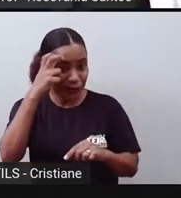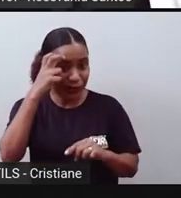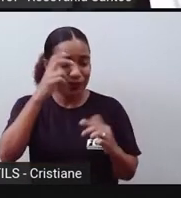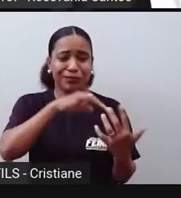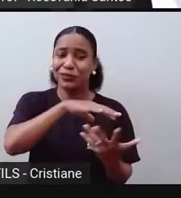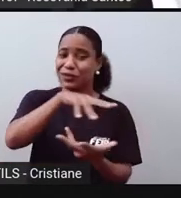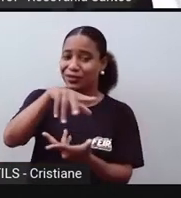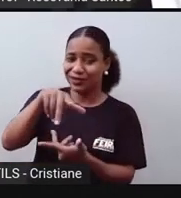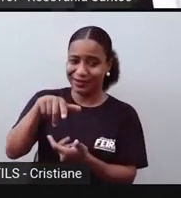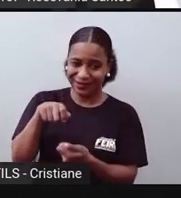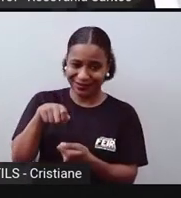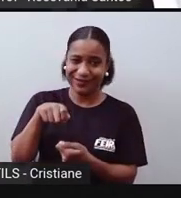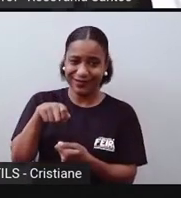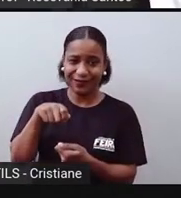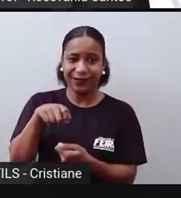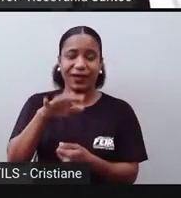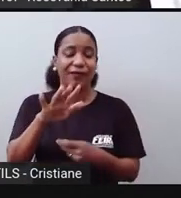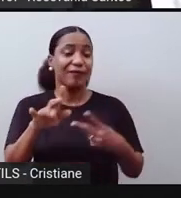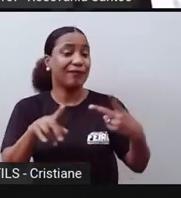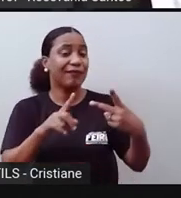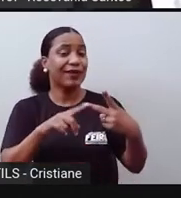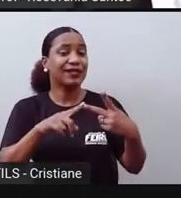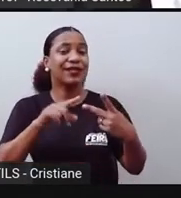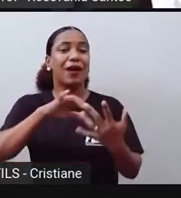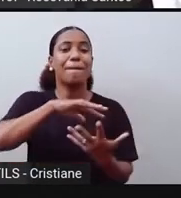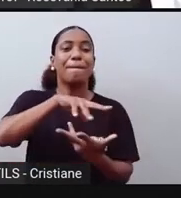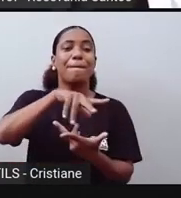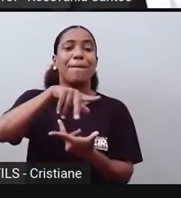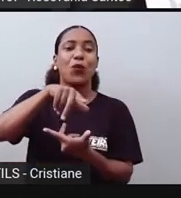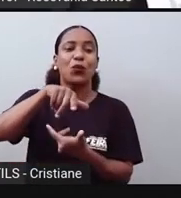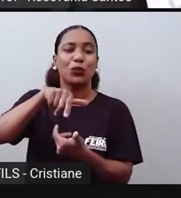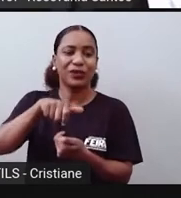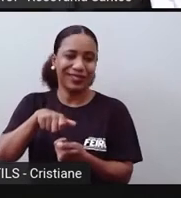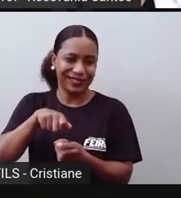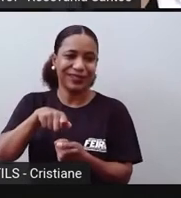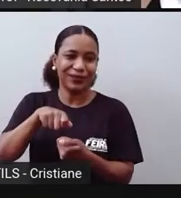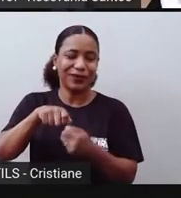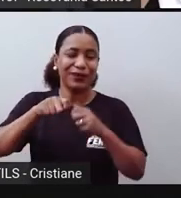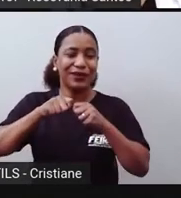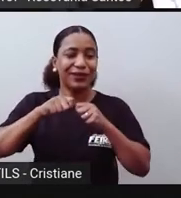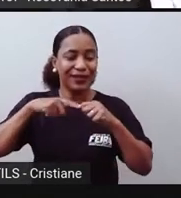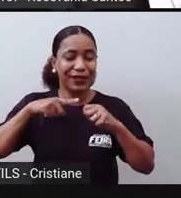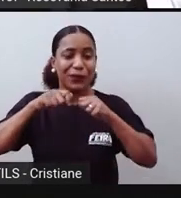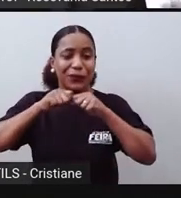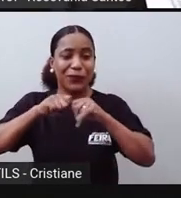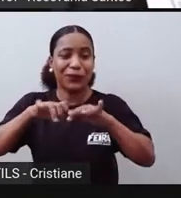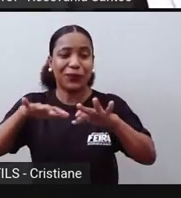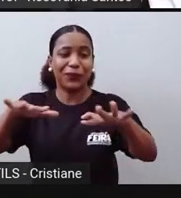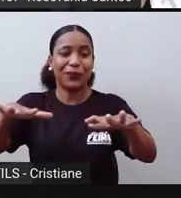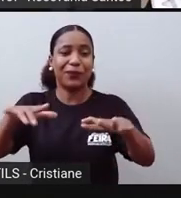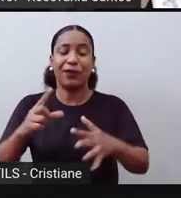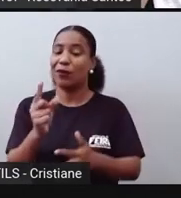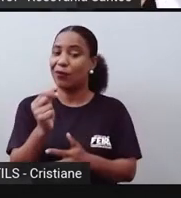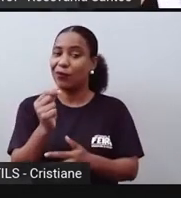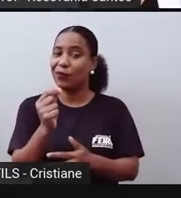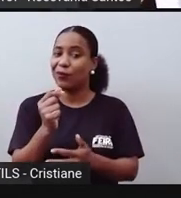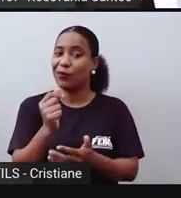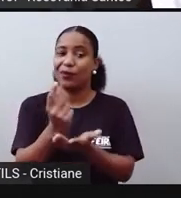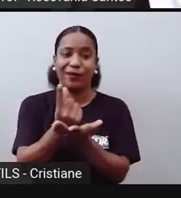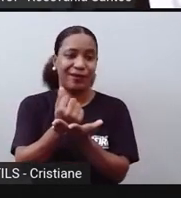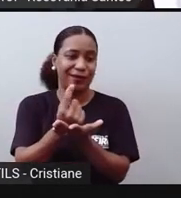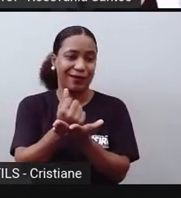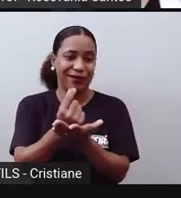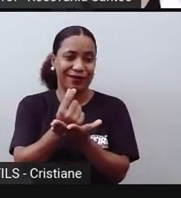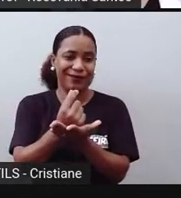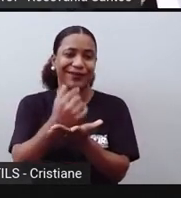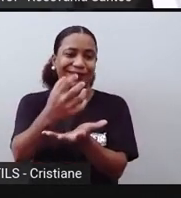mundial. Já a mundialização, a expansão de mercados e de fluxos de capitais no mundo. Então, que